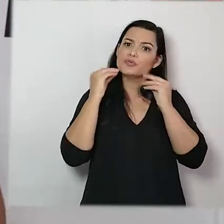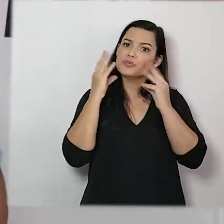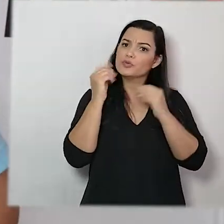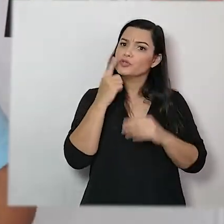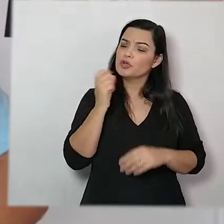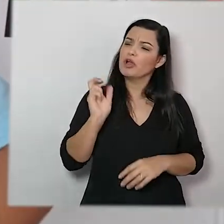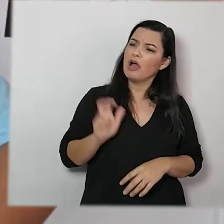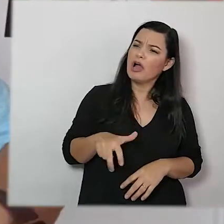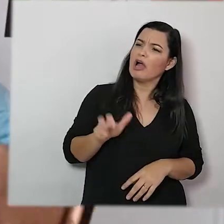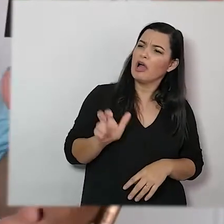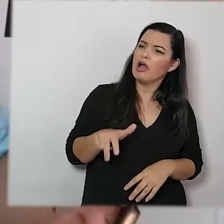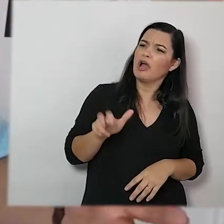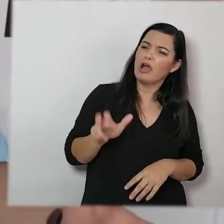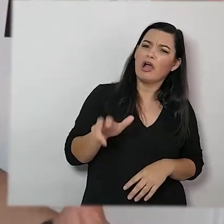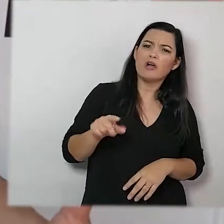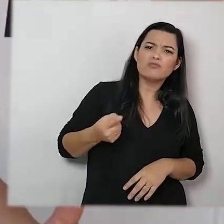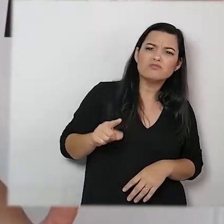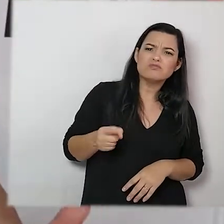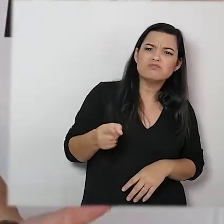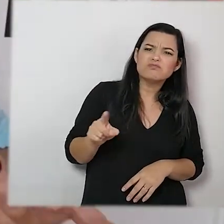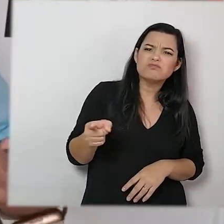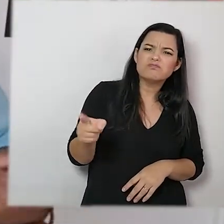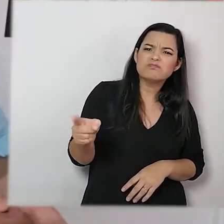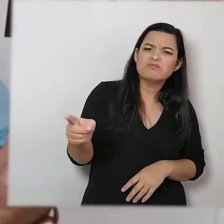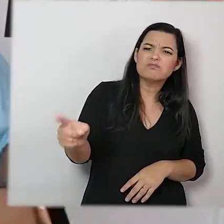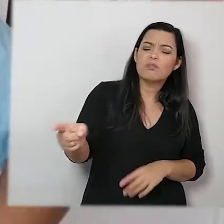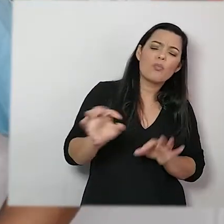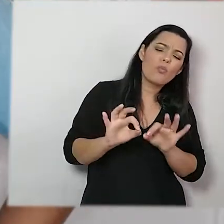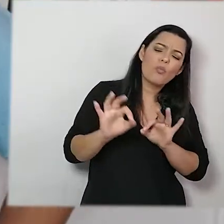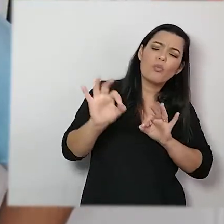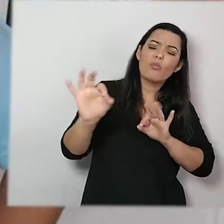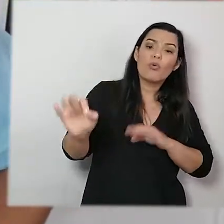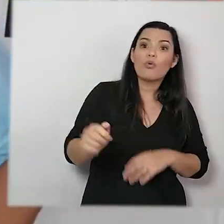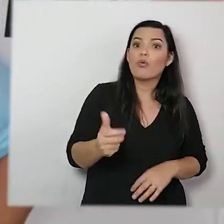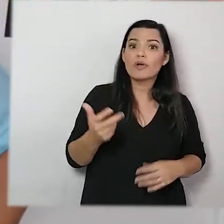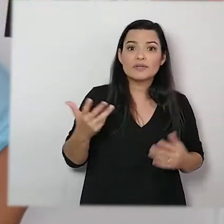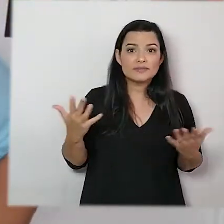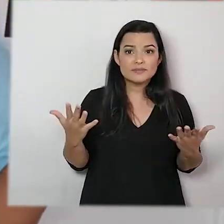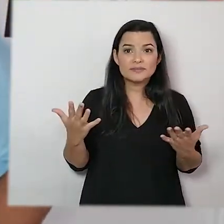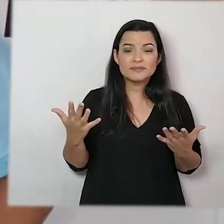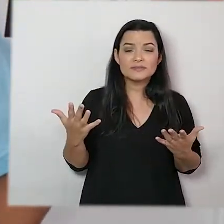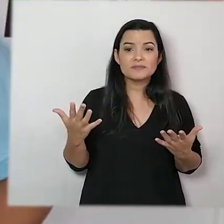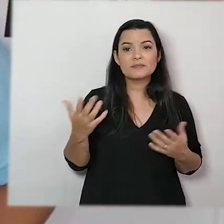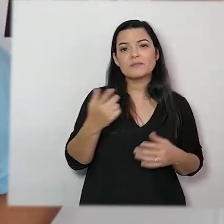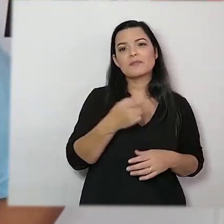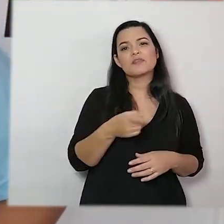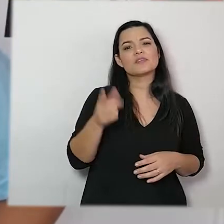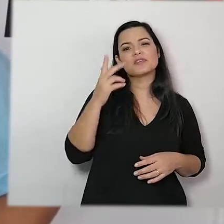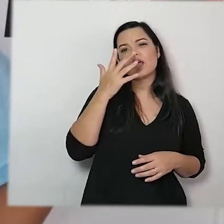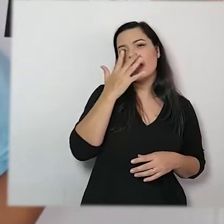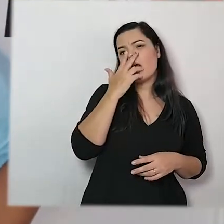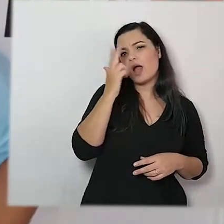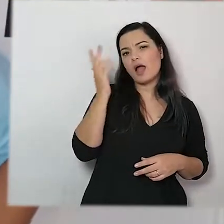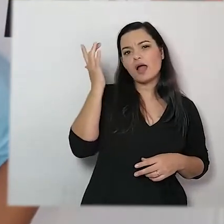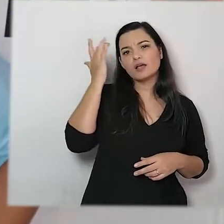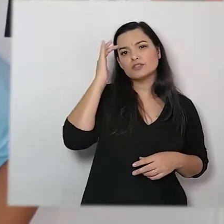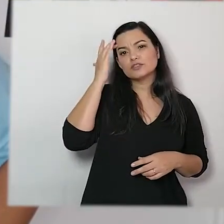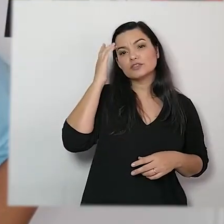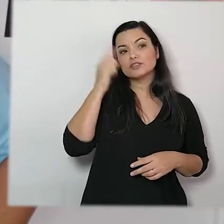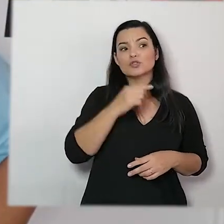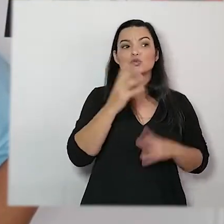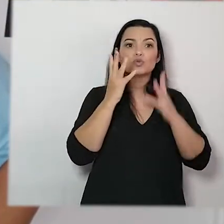Então, em todo esse deslocamento, qual será a distância aí que vocês acham que o